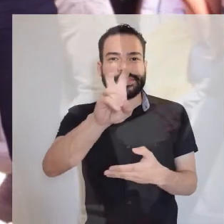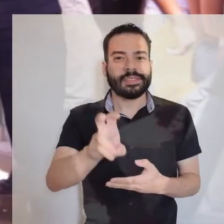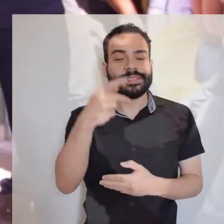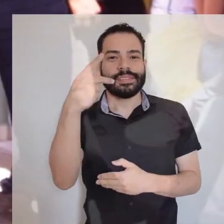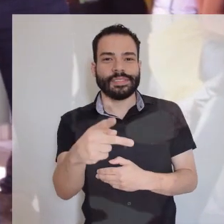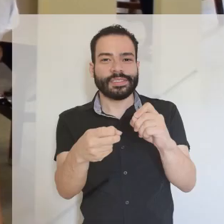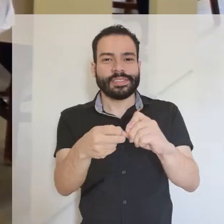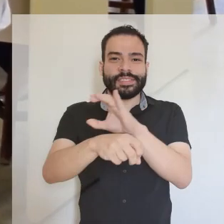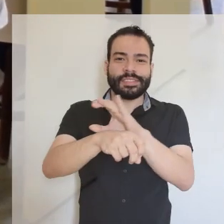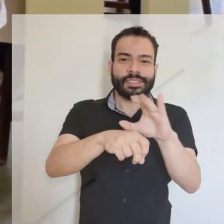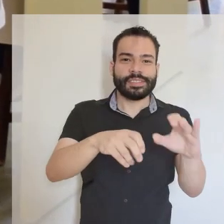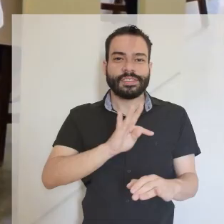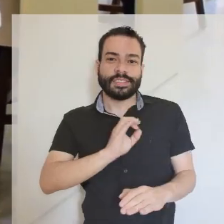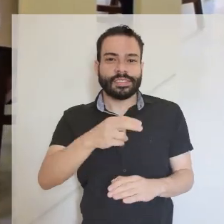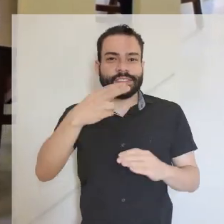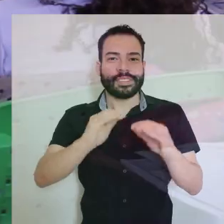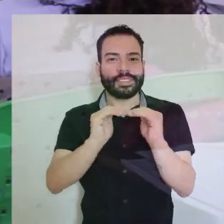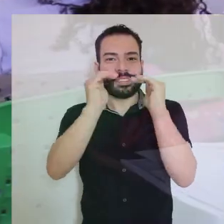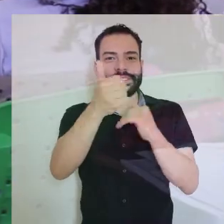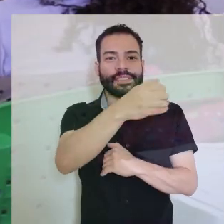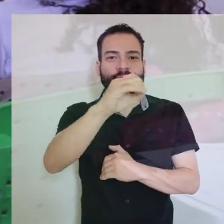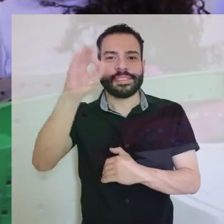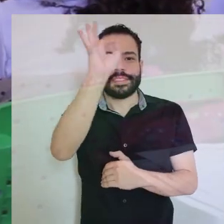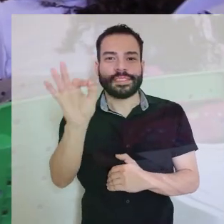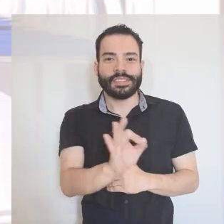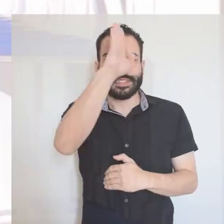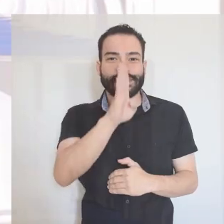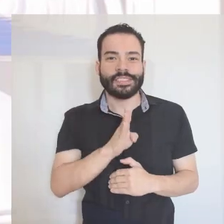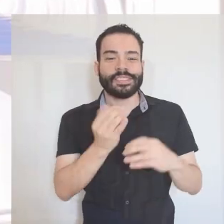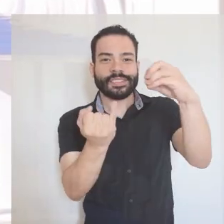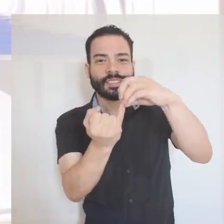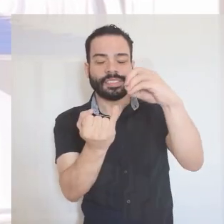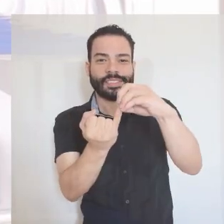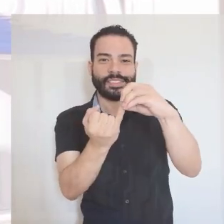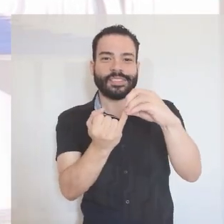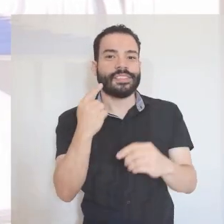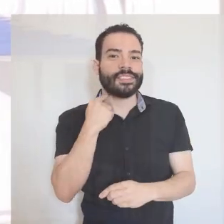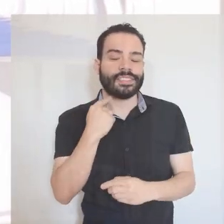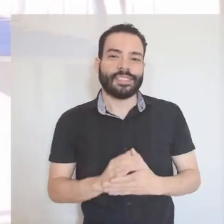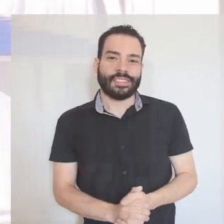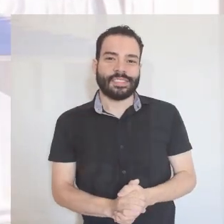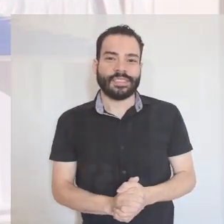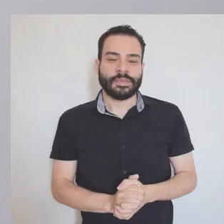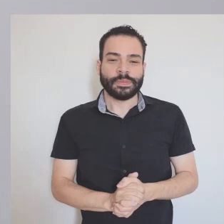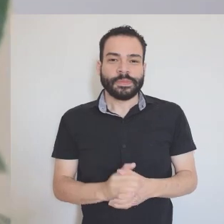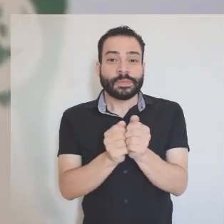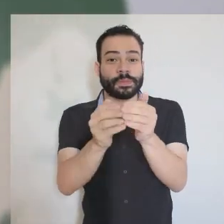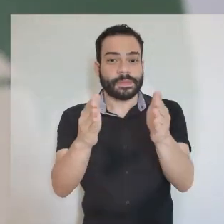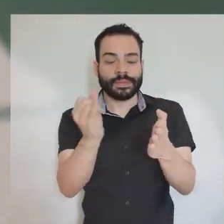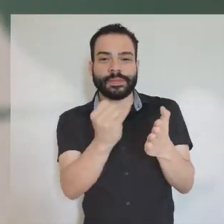Chegou a sua vez de fazer um curso técnico ou superior 100% gratuito no Instituto Federal do Norte de Minas Gerais.